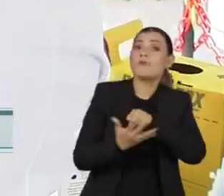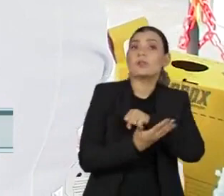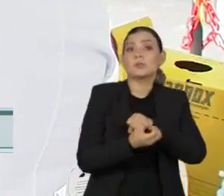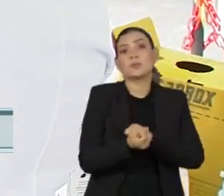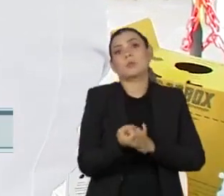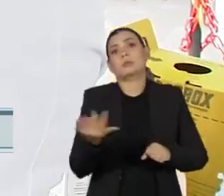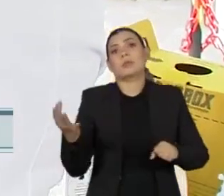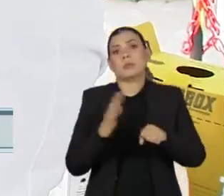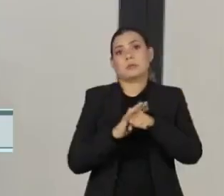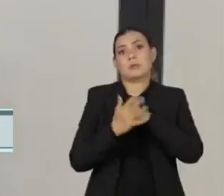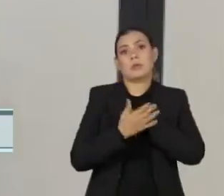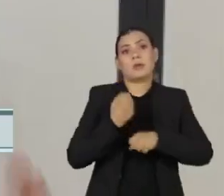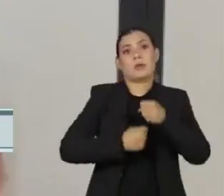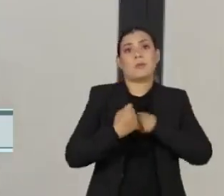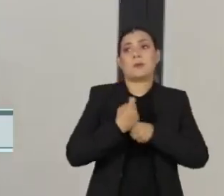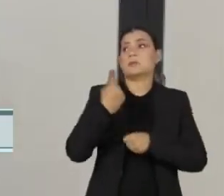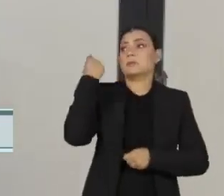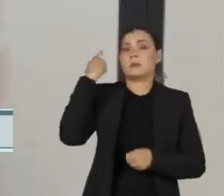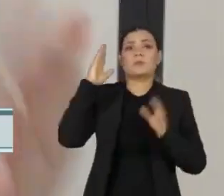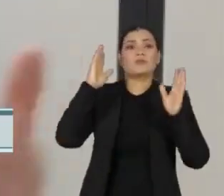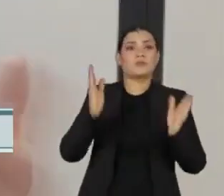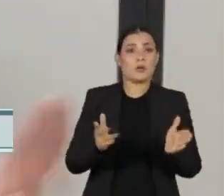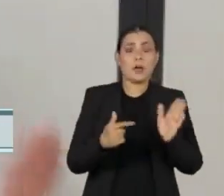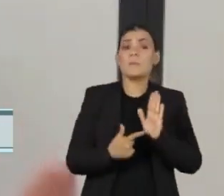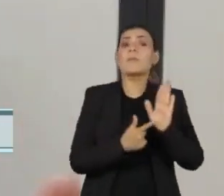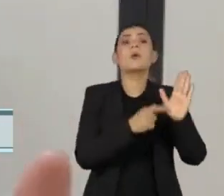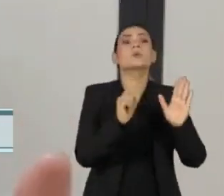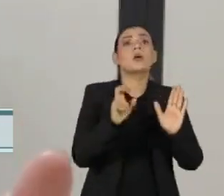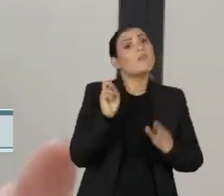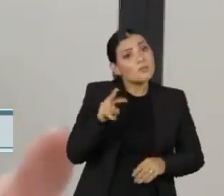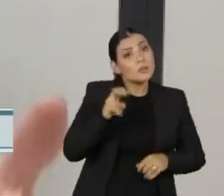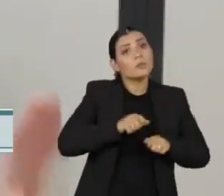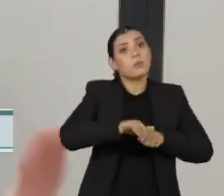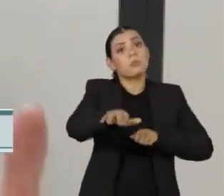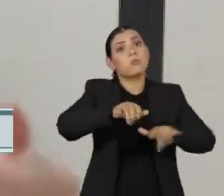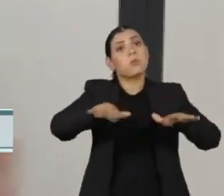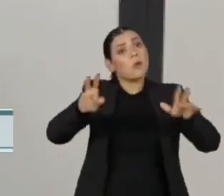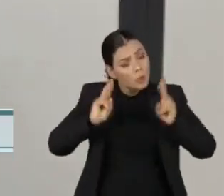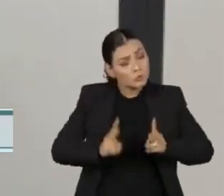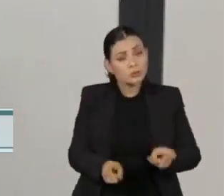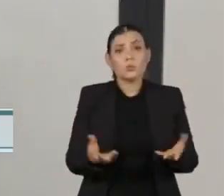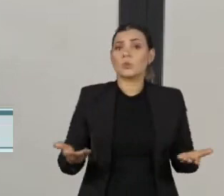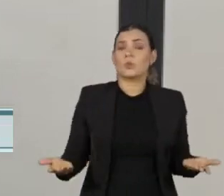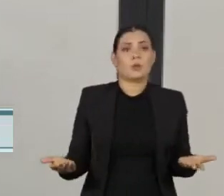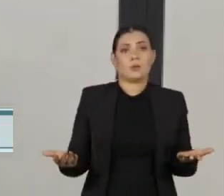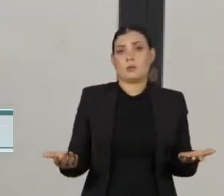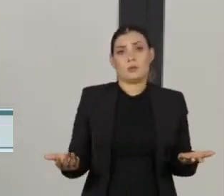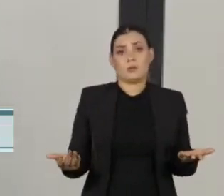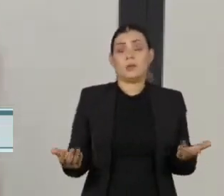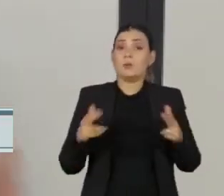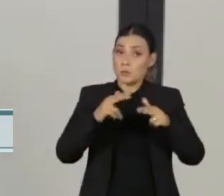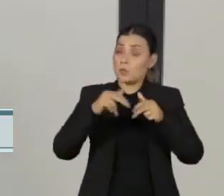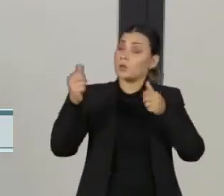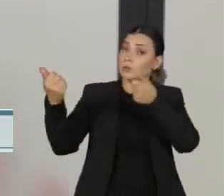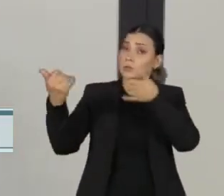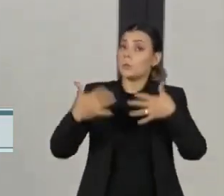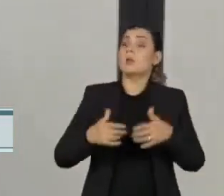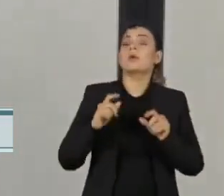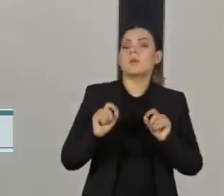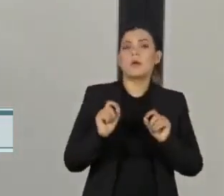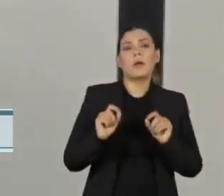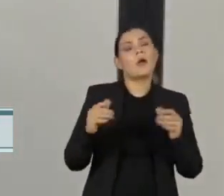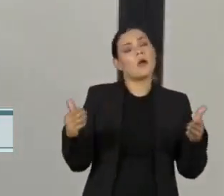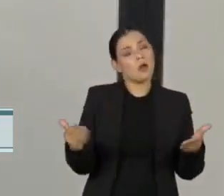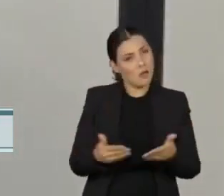suplantou do ano passado. Eles mostram que o vírus continua circulando. Então, eu acho que isso justifica a